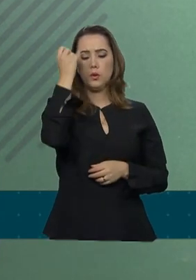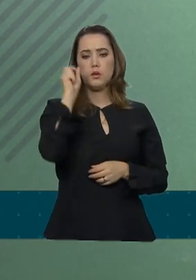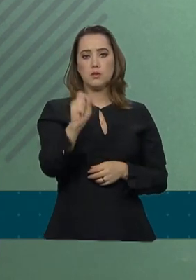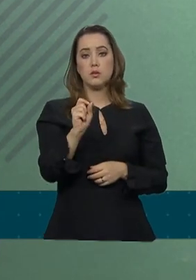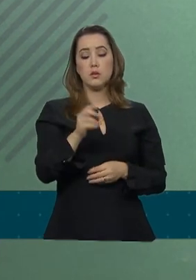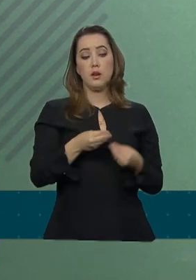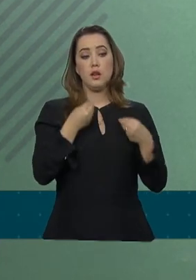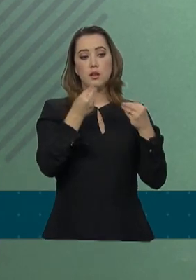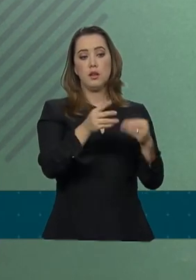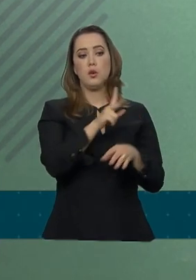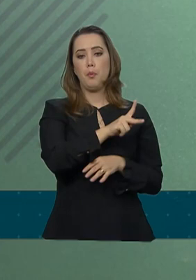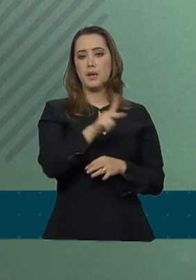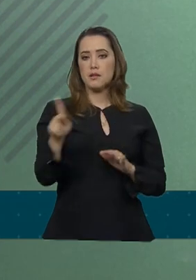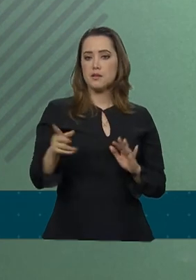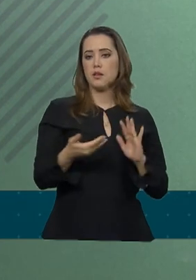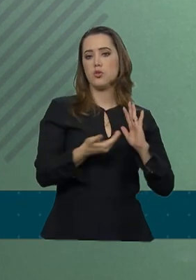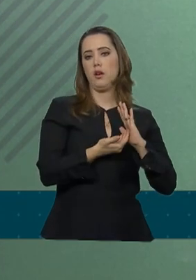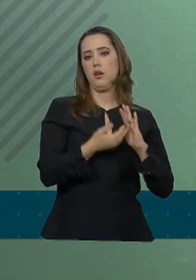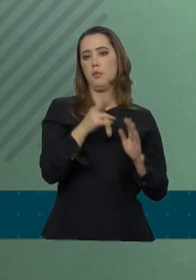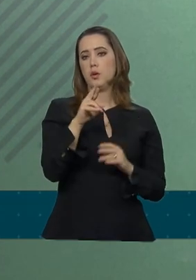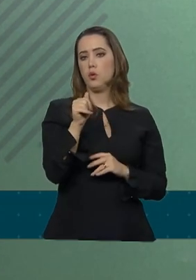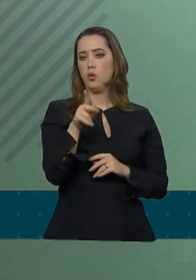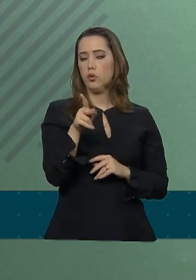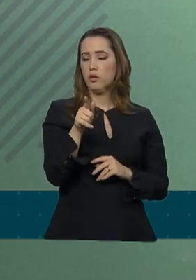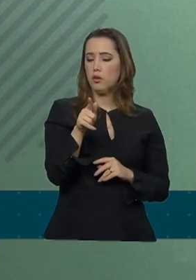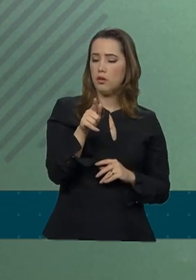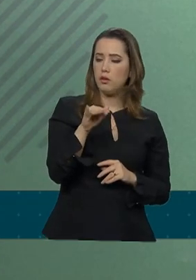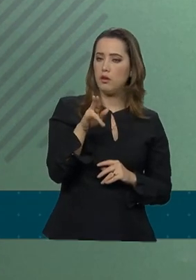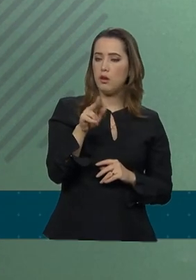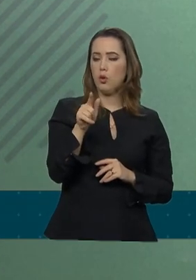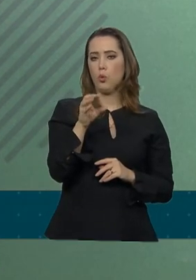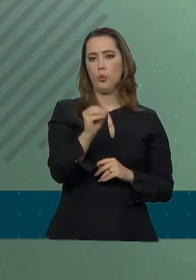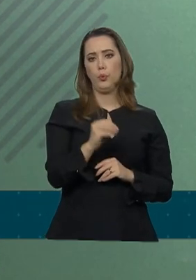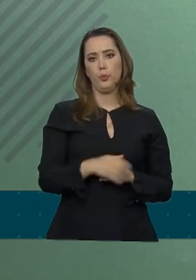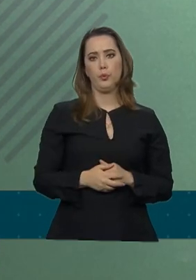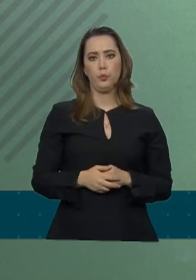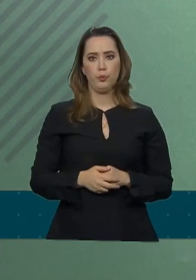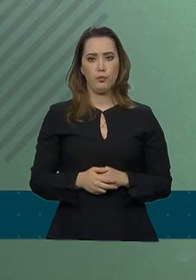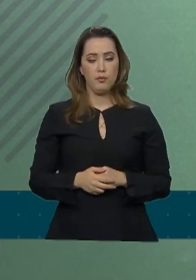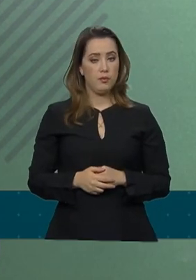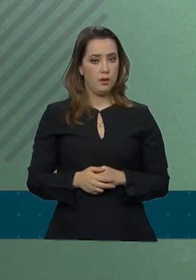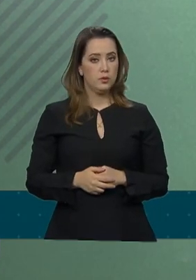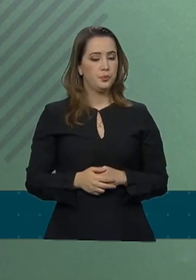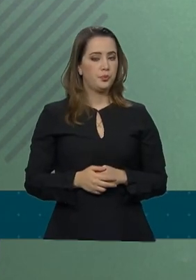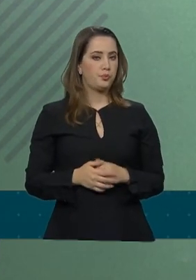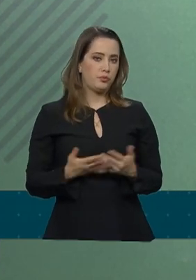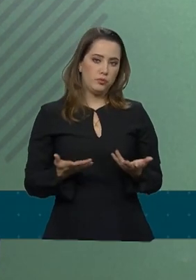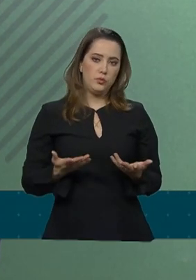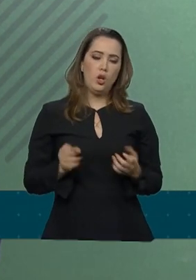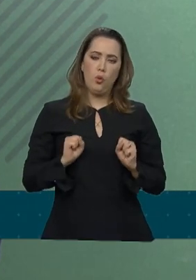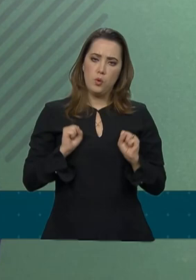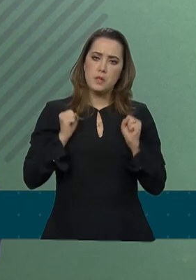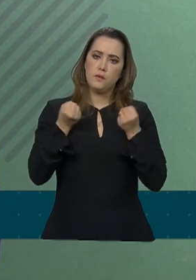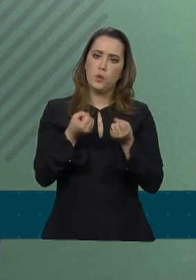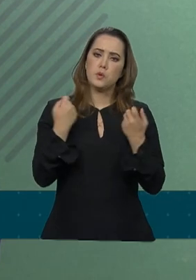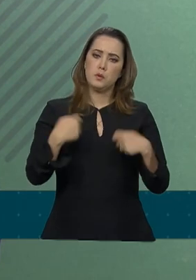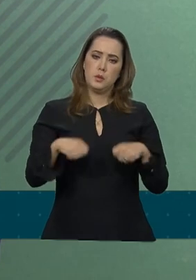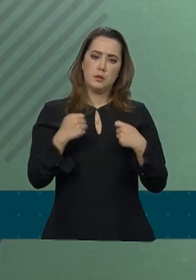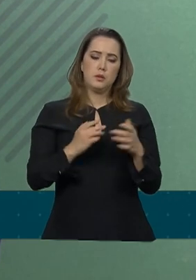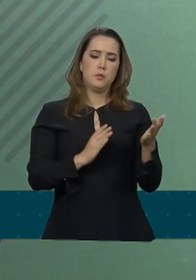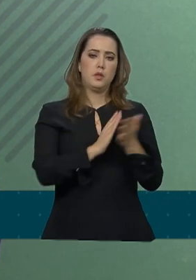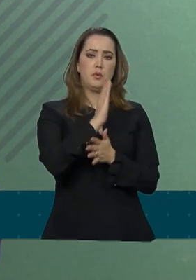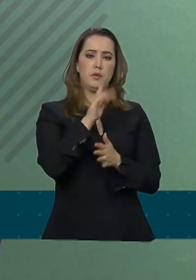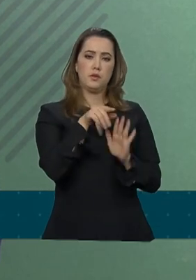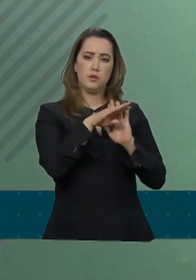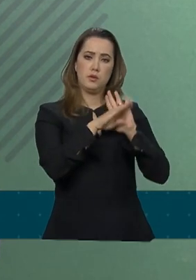que é dada pelo presidente da Câmara, o deputado Rodrigo Maia. Em relação ao esforço necessário para a aprovação